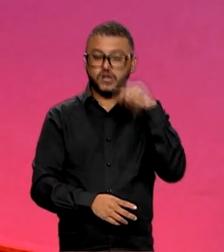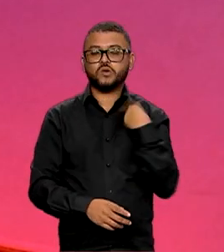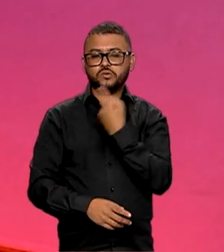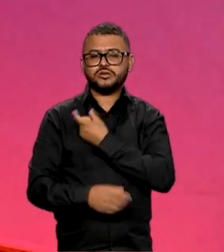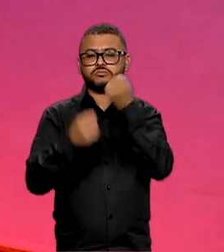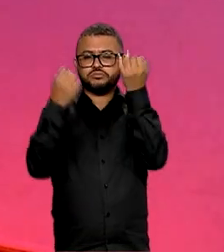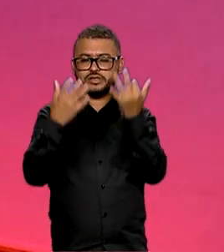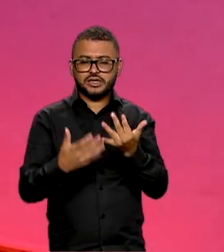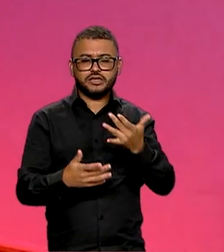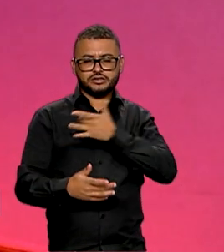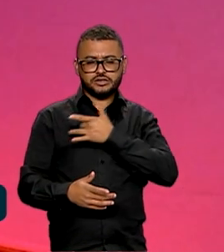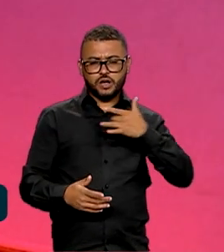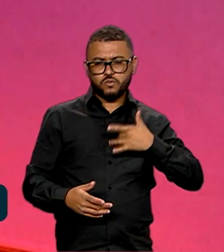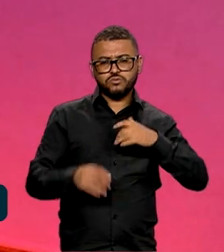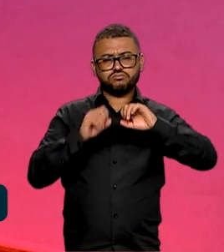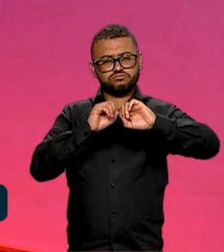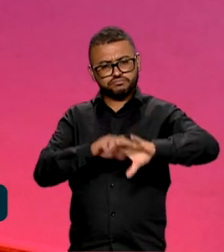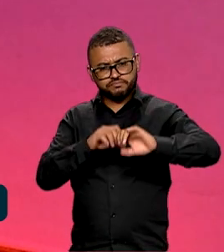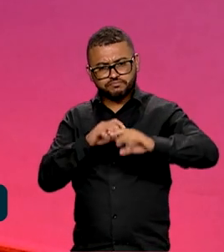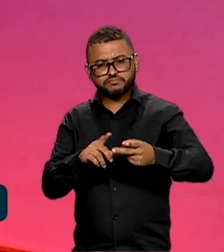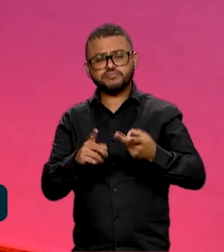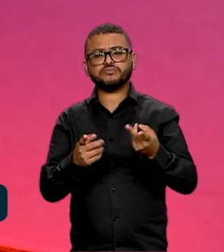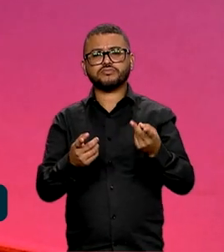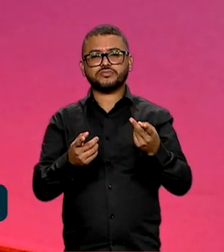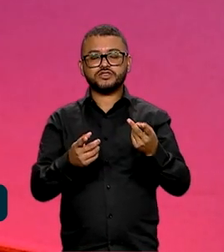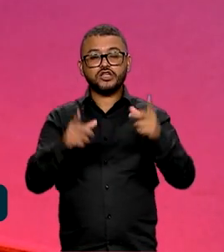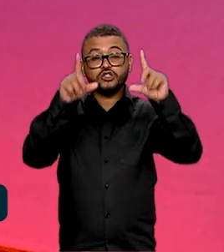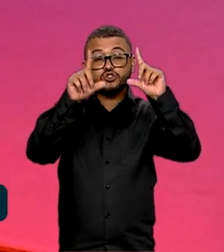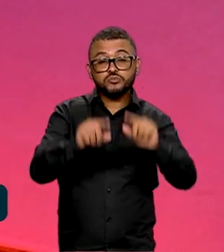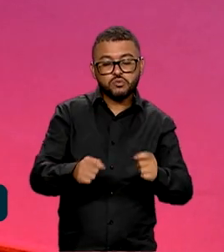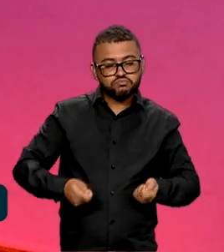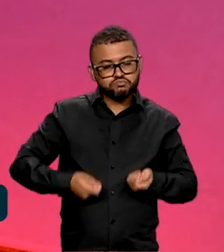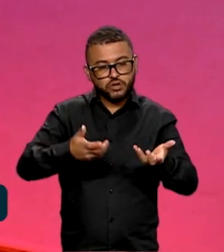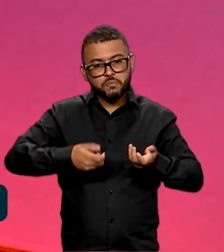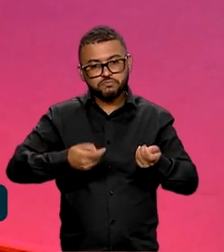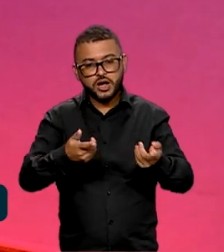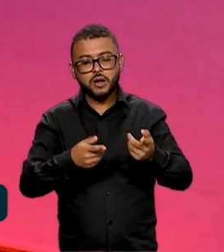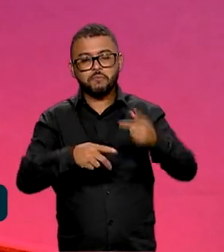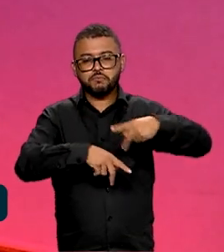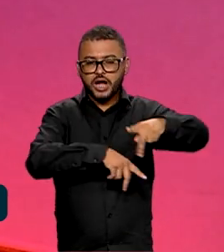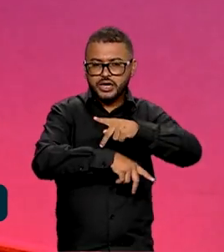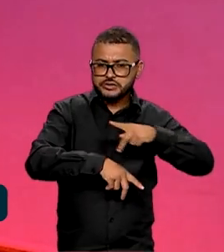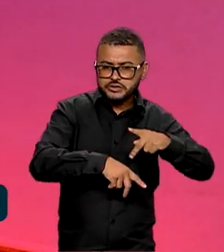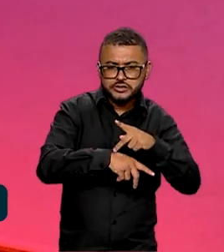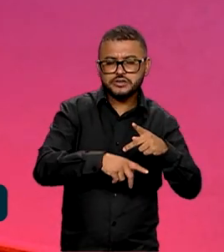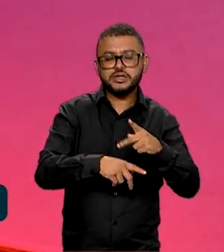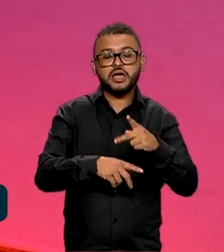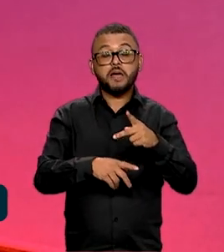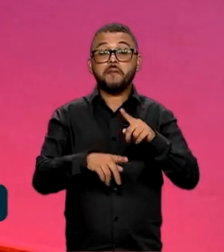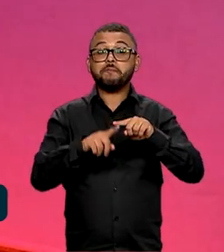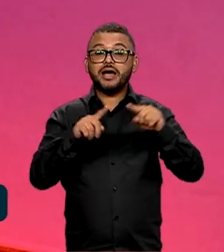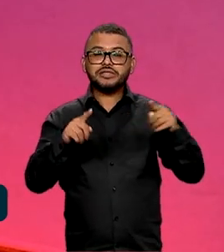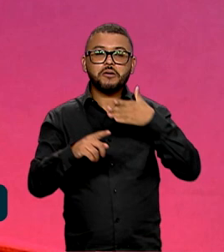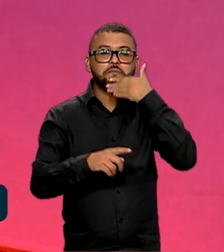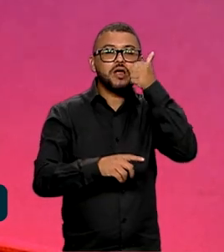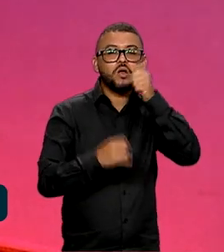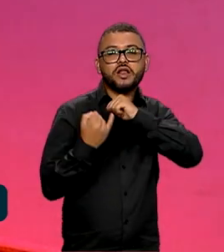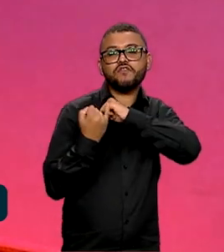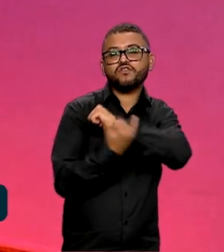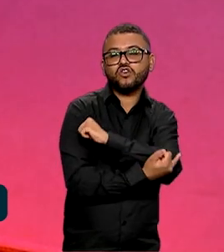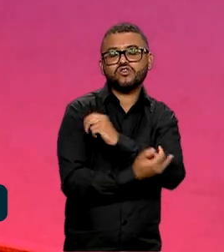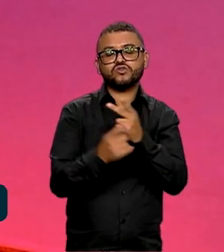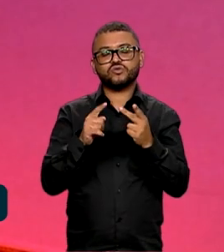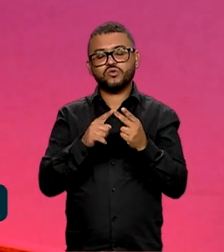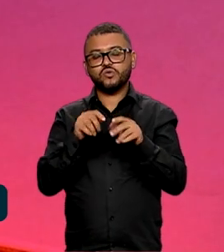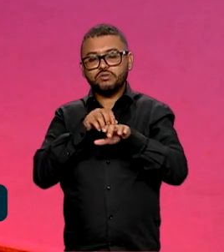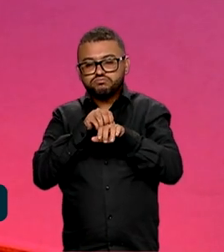de saúde, de educação, de redução de custos para o país, com a melhoria da infraestrutura logística